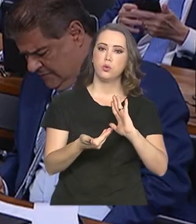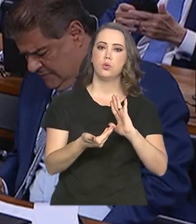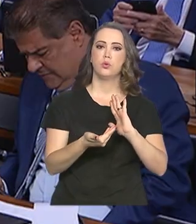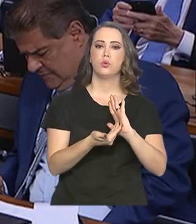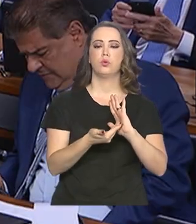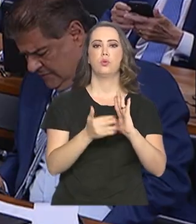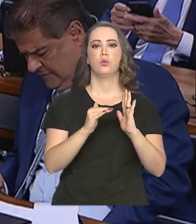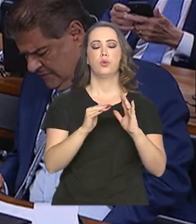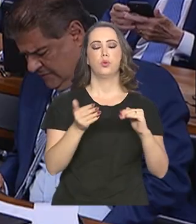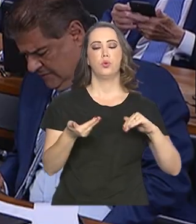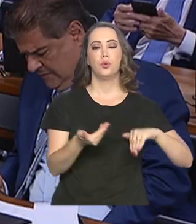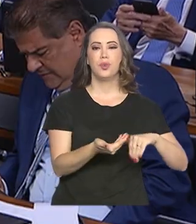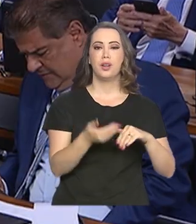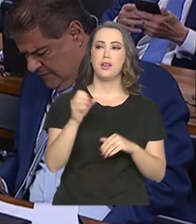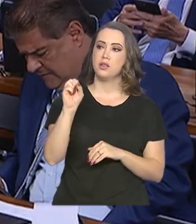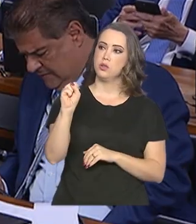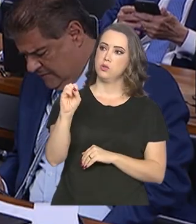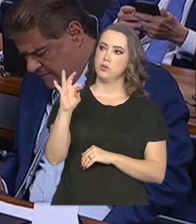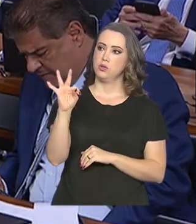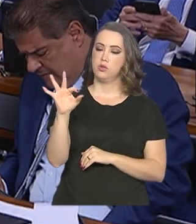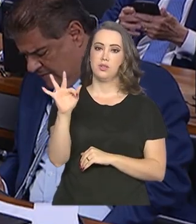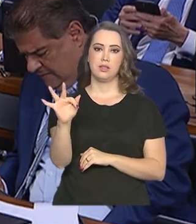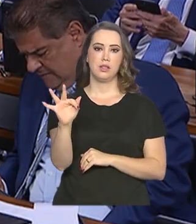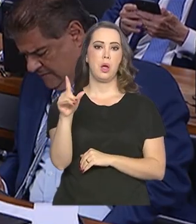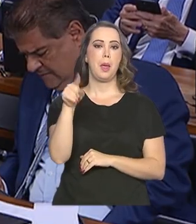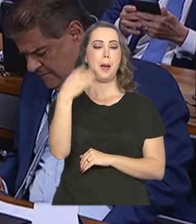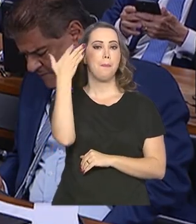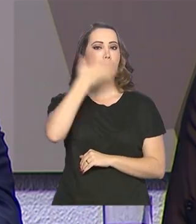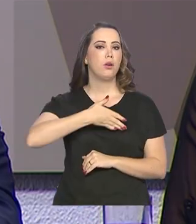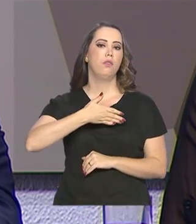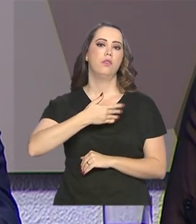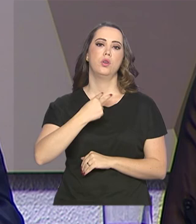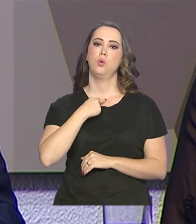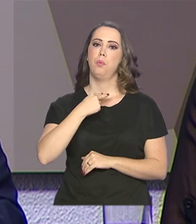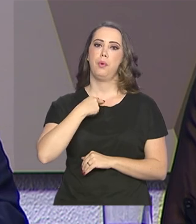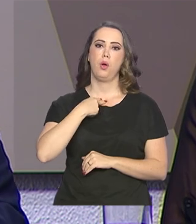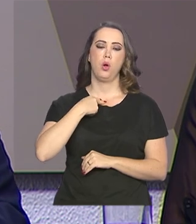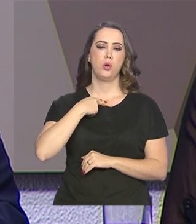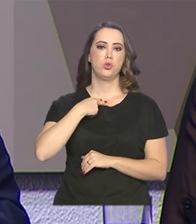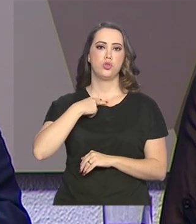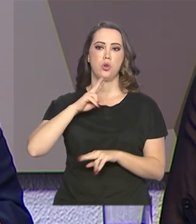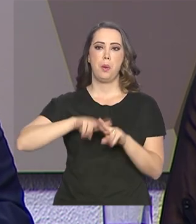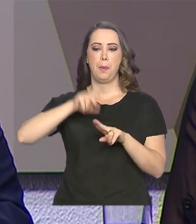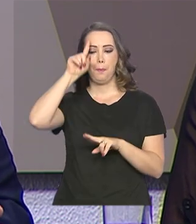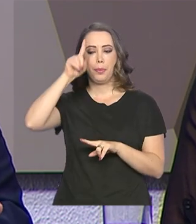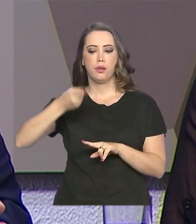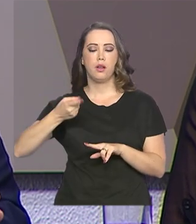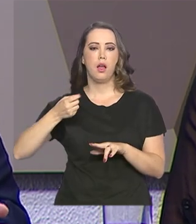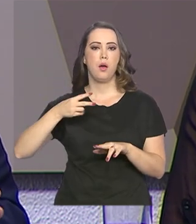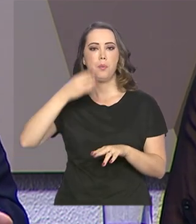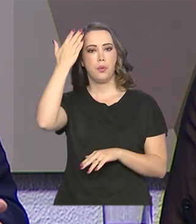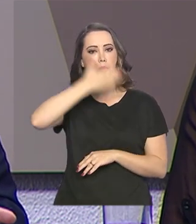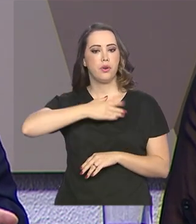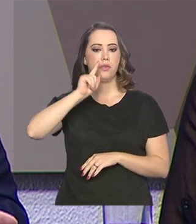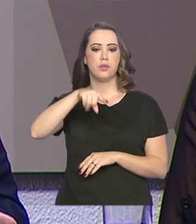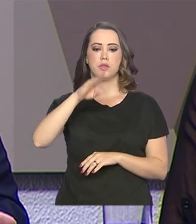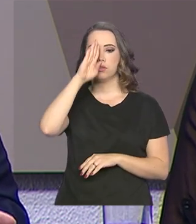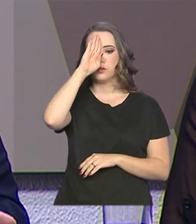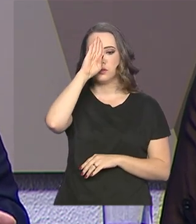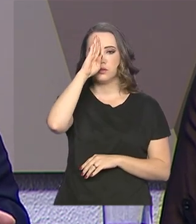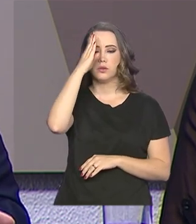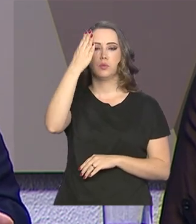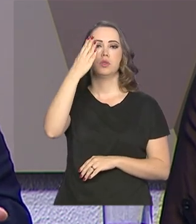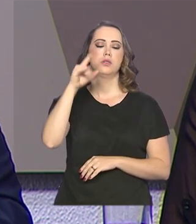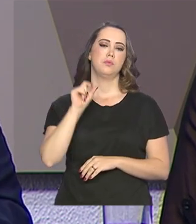mudar. O cerne dela é a prova. Não pode condenar ninguém sem prova. Então, esse é o cerne que não pode ser alterado da presunção de